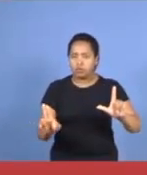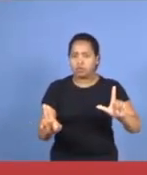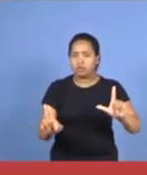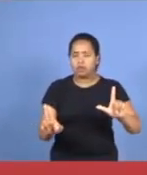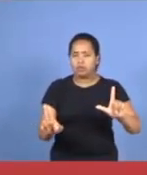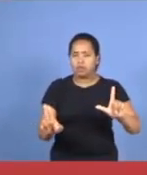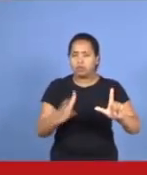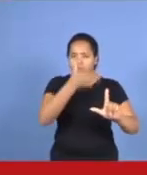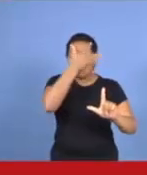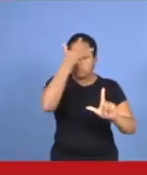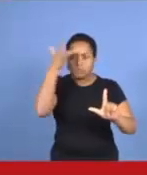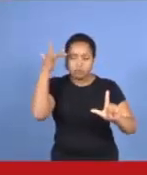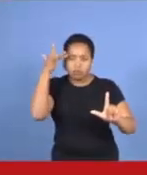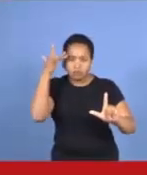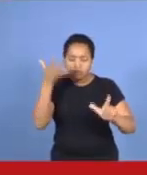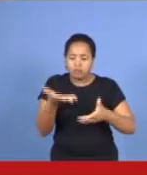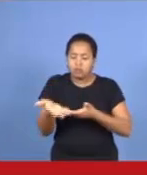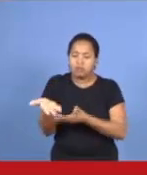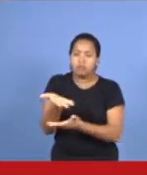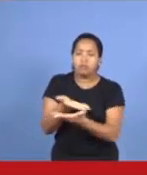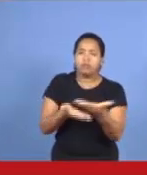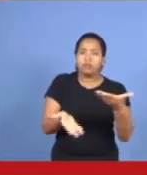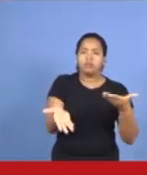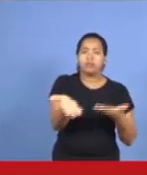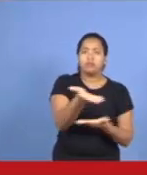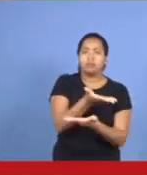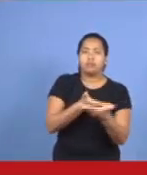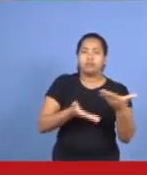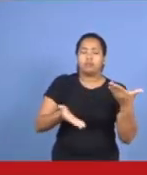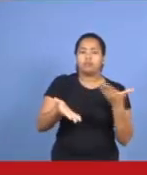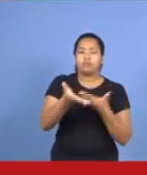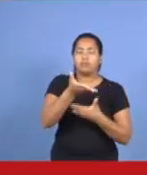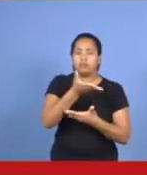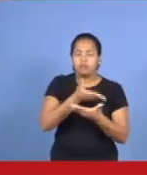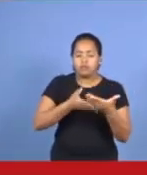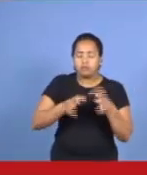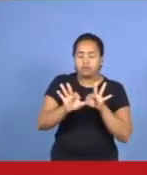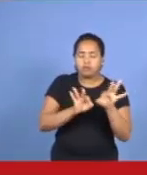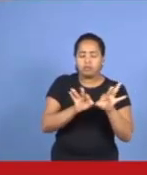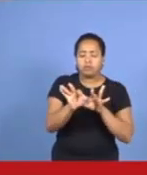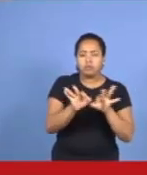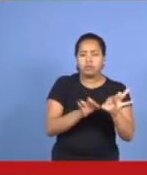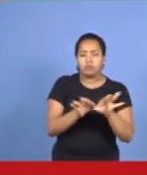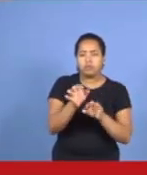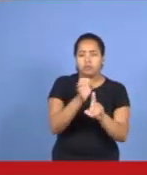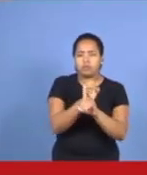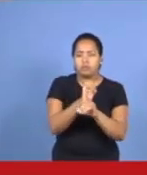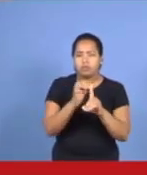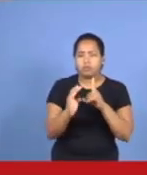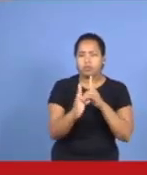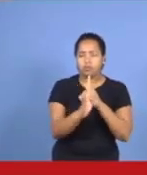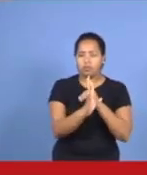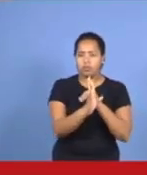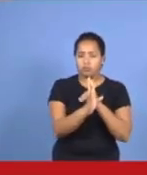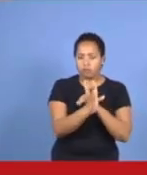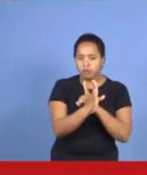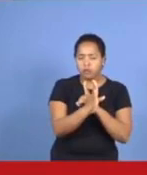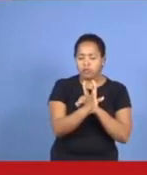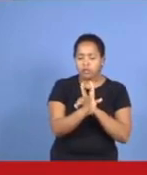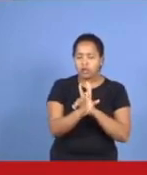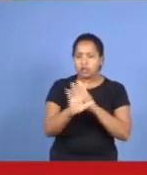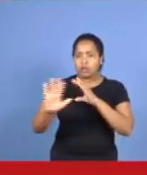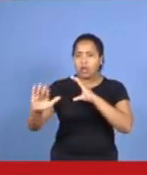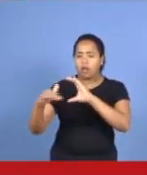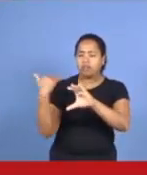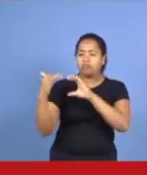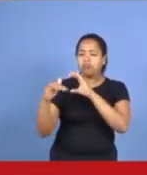que participam conosco da escola, da elaboração desta escola bíblica dominical e enviaram suas